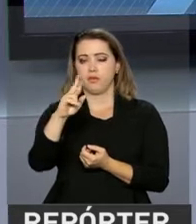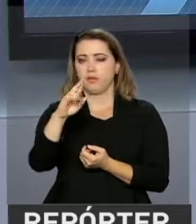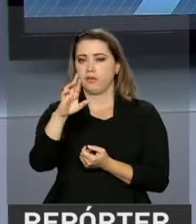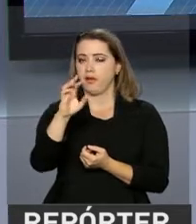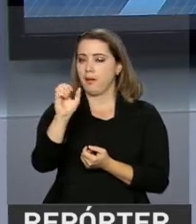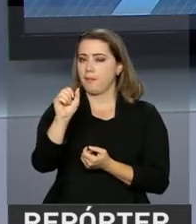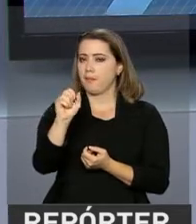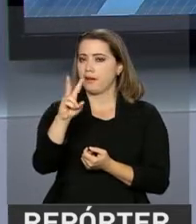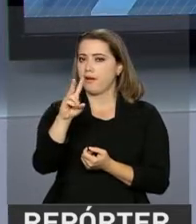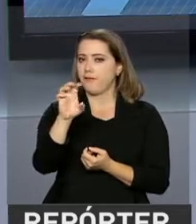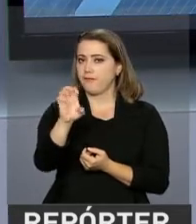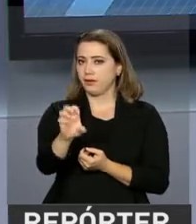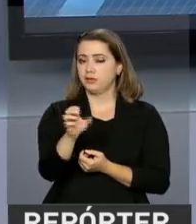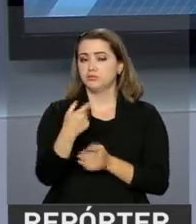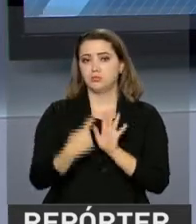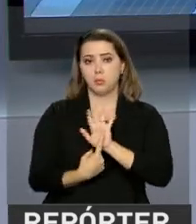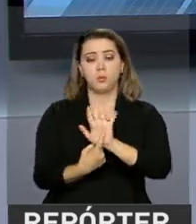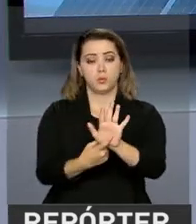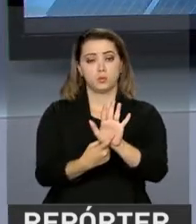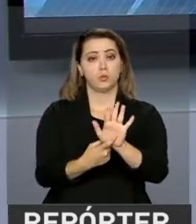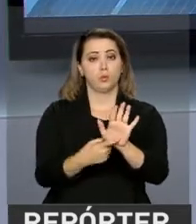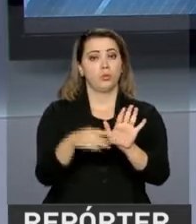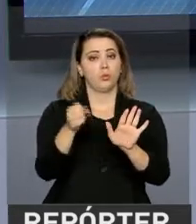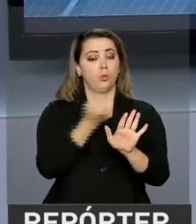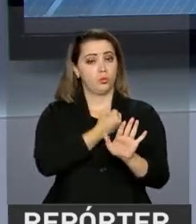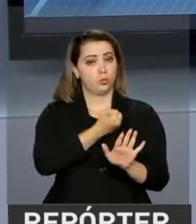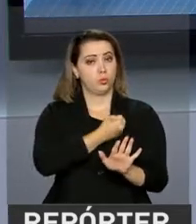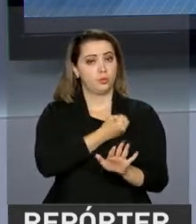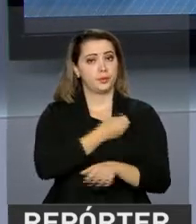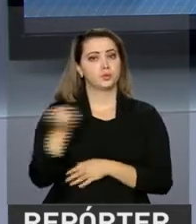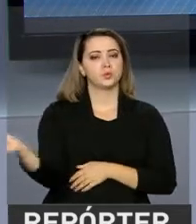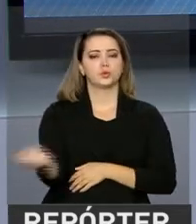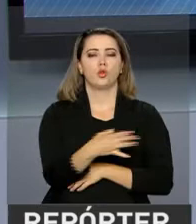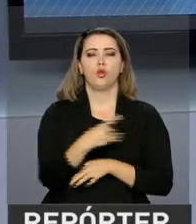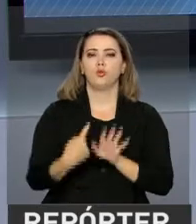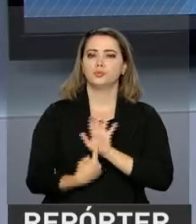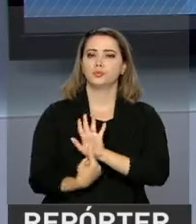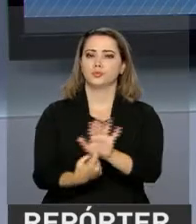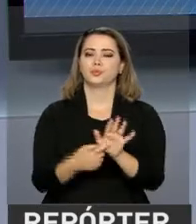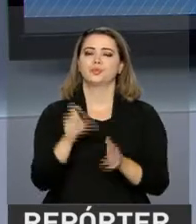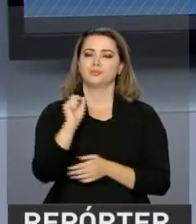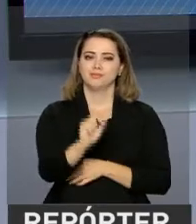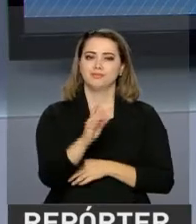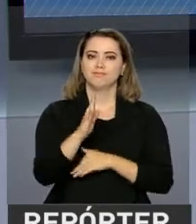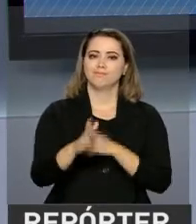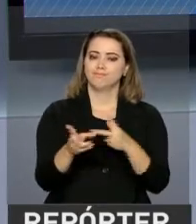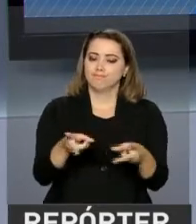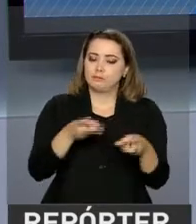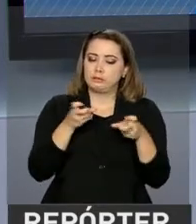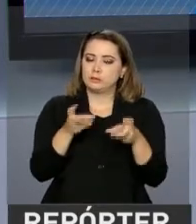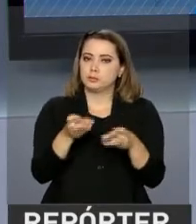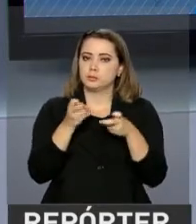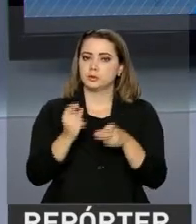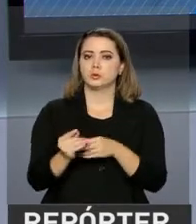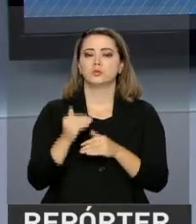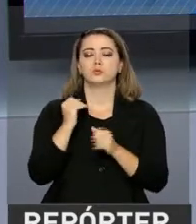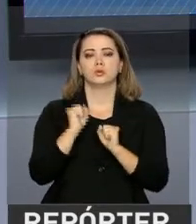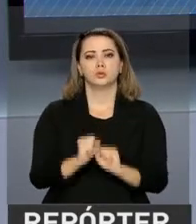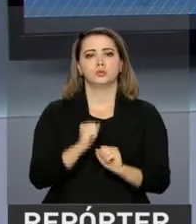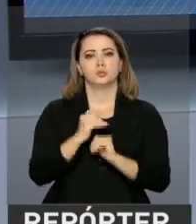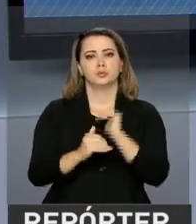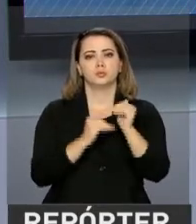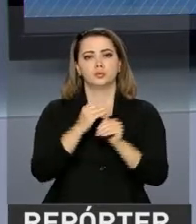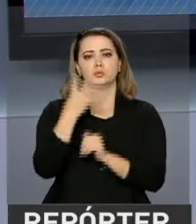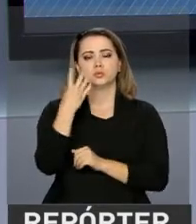Automotores, divulgou dados atualizados com novas projeções para o setor, que mostram a expectativa de um potencial